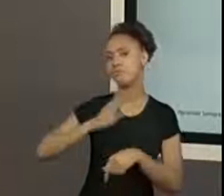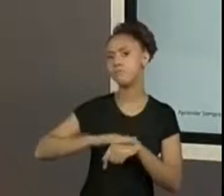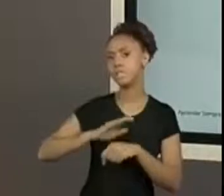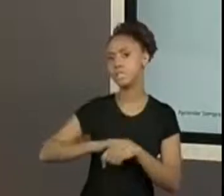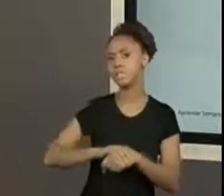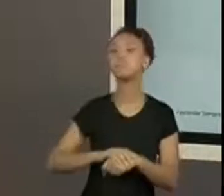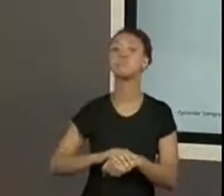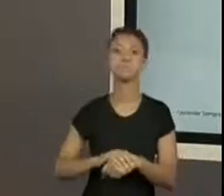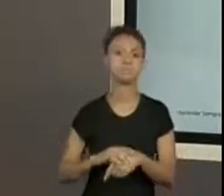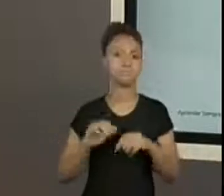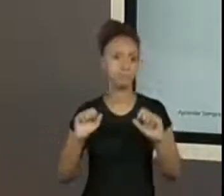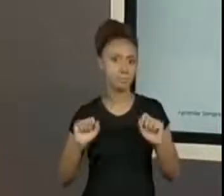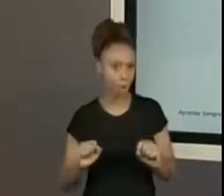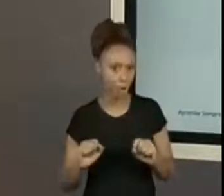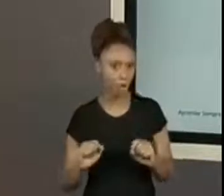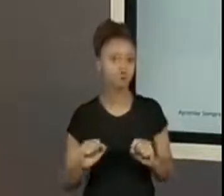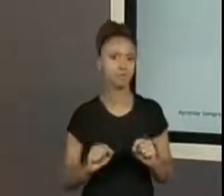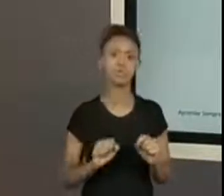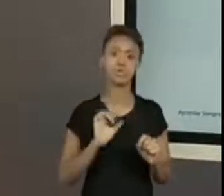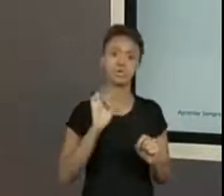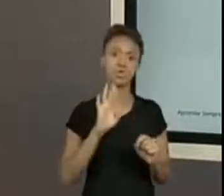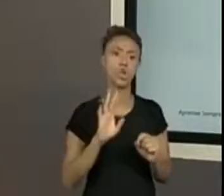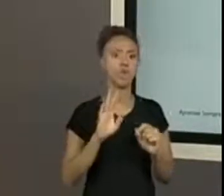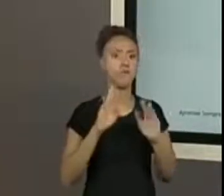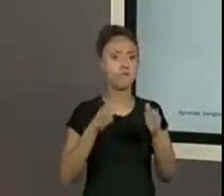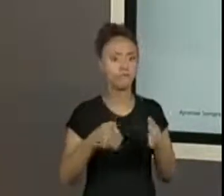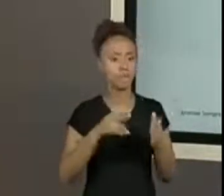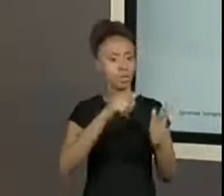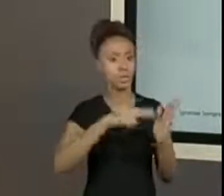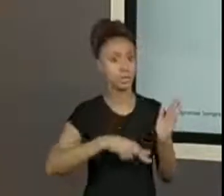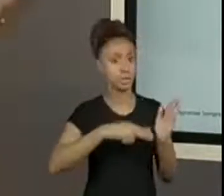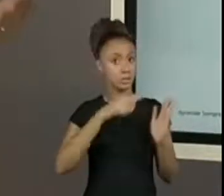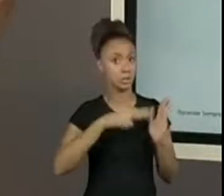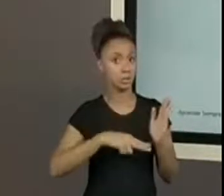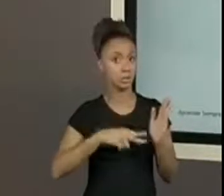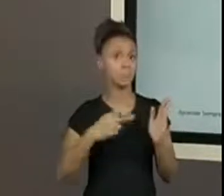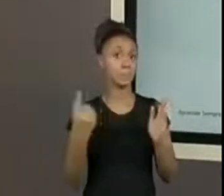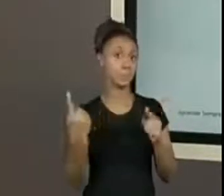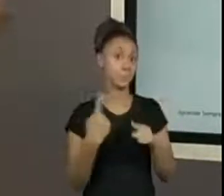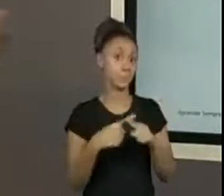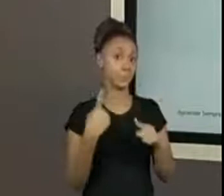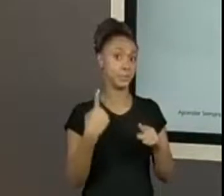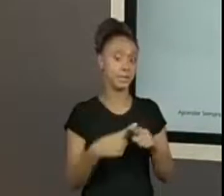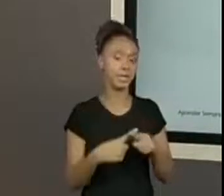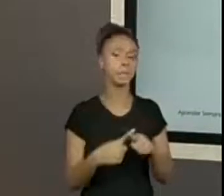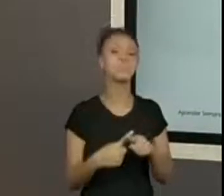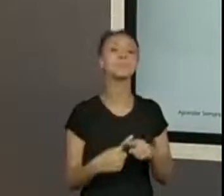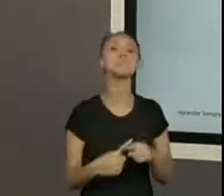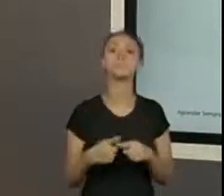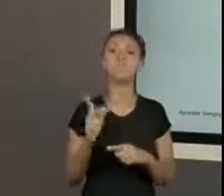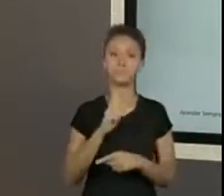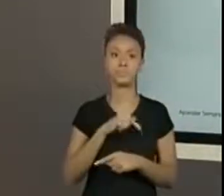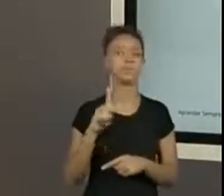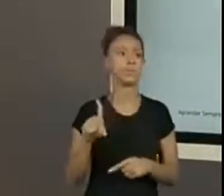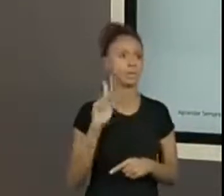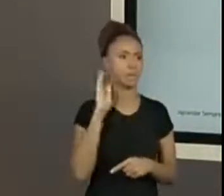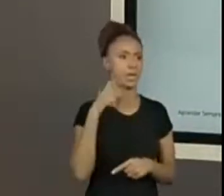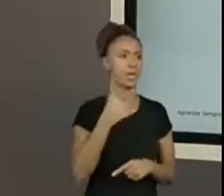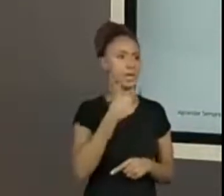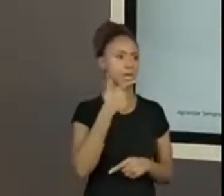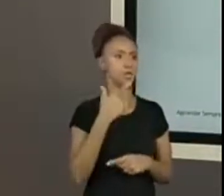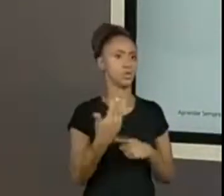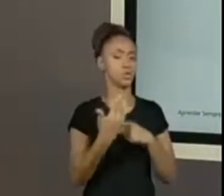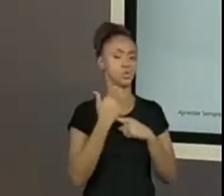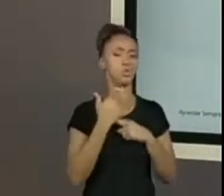a questão da leitura? Eu posso, por quê? Para chegar nesse momento de leitura, a professora Kelly até pode me ajudar, eu